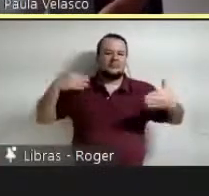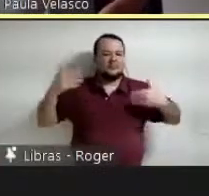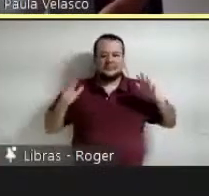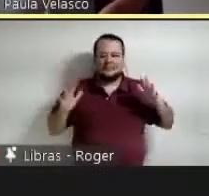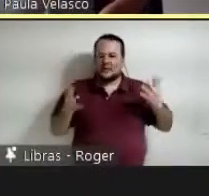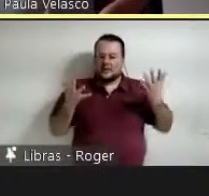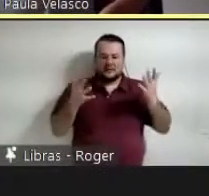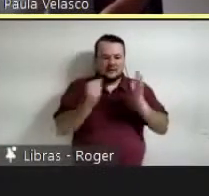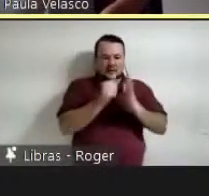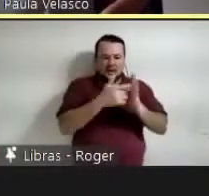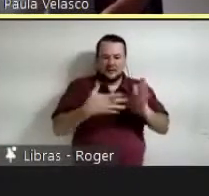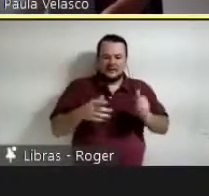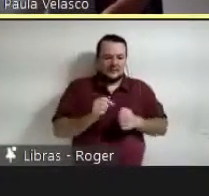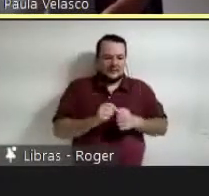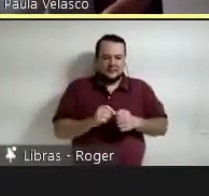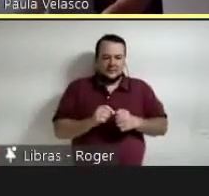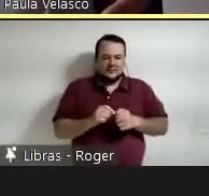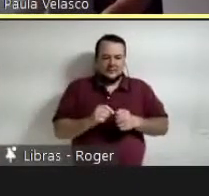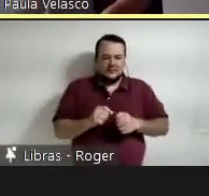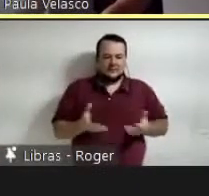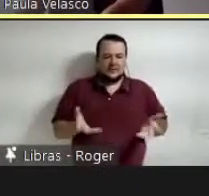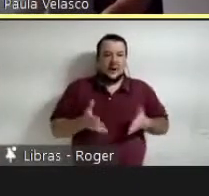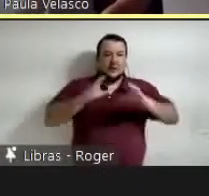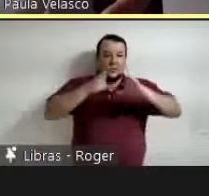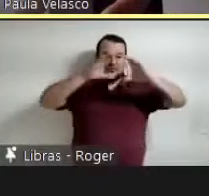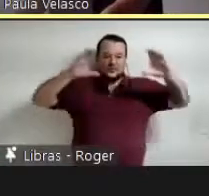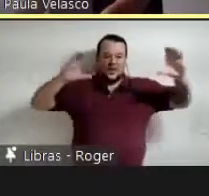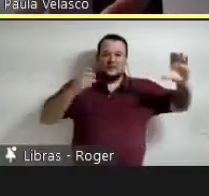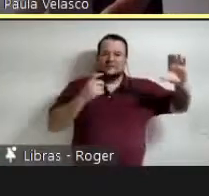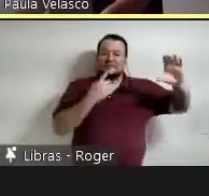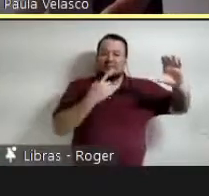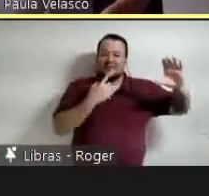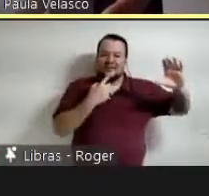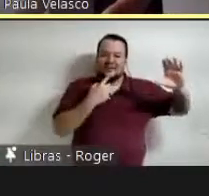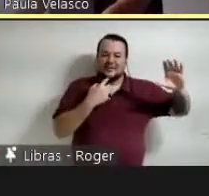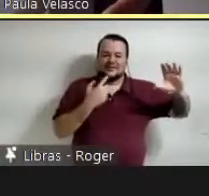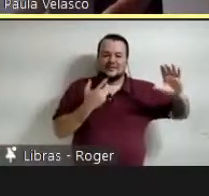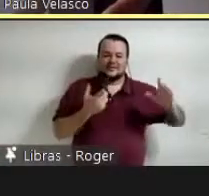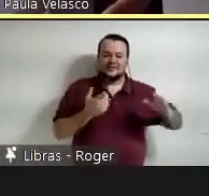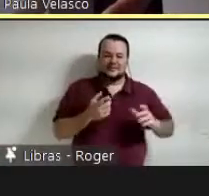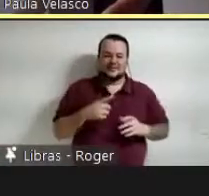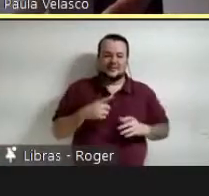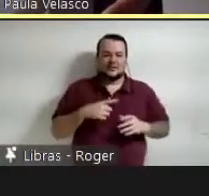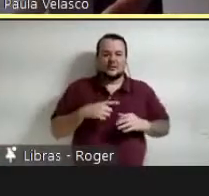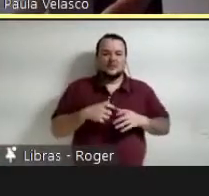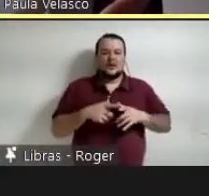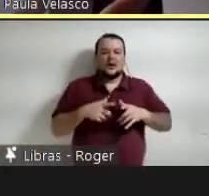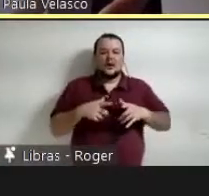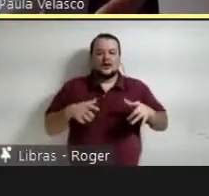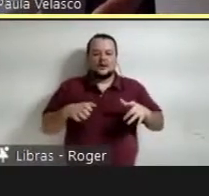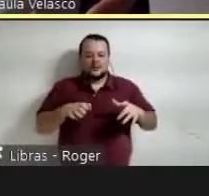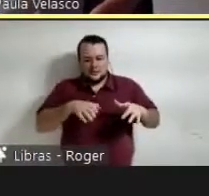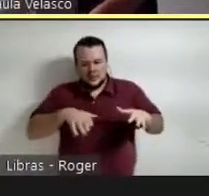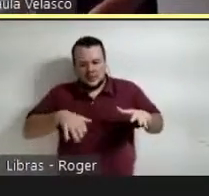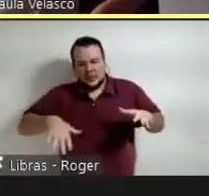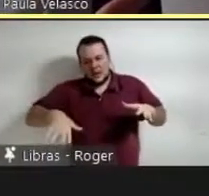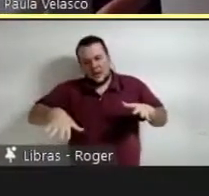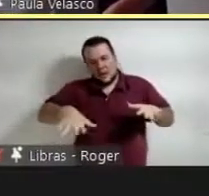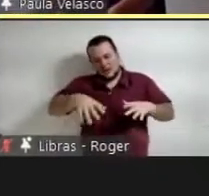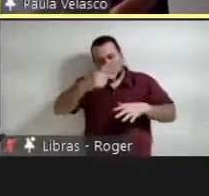estrutura e tiñe o aire deste gran salão urbano a la vez espaço de uso ciudadano e porta de entrada da cidade,